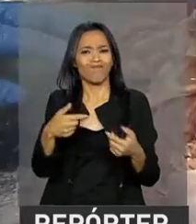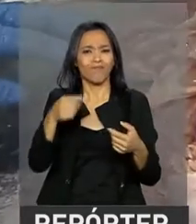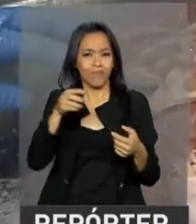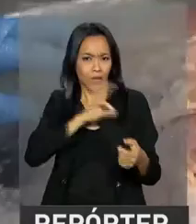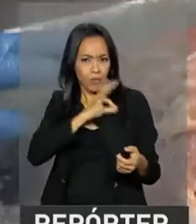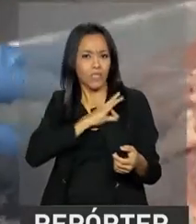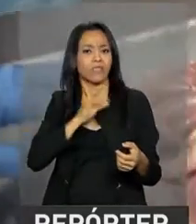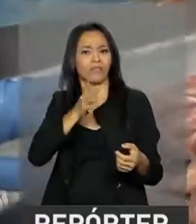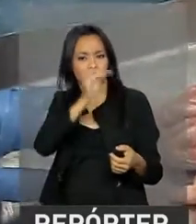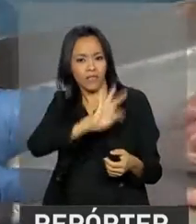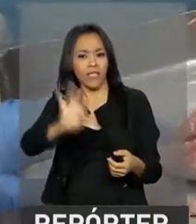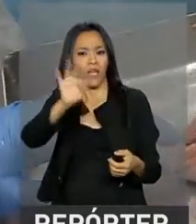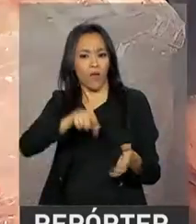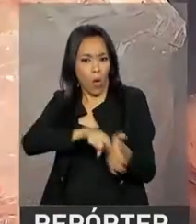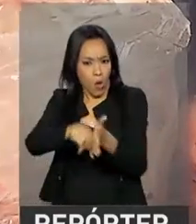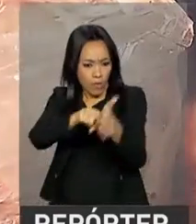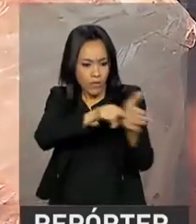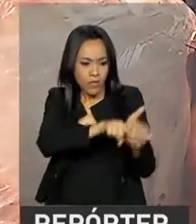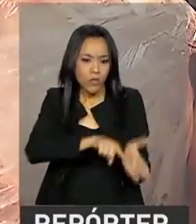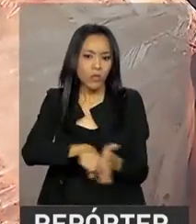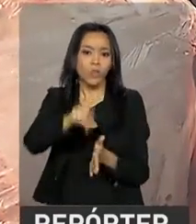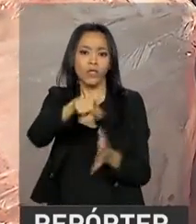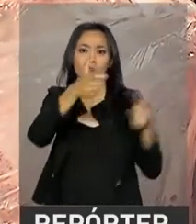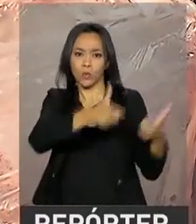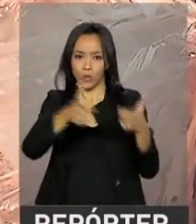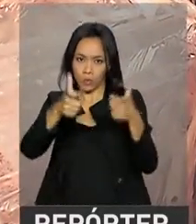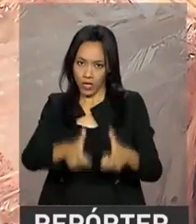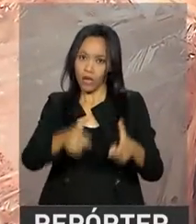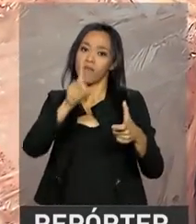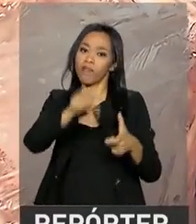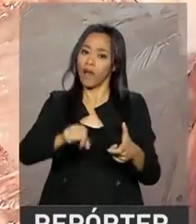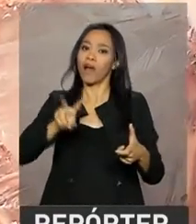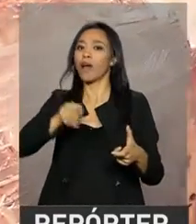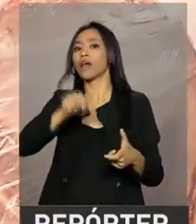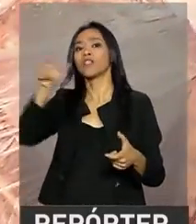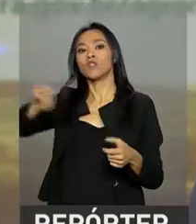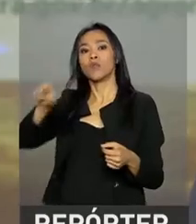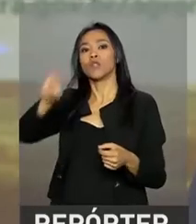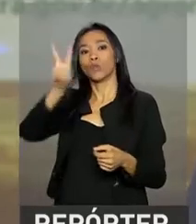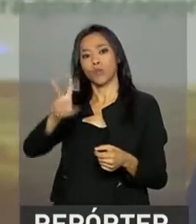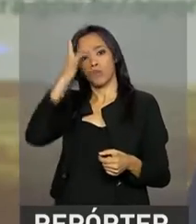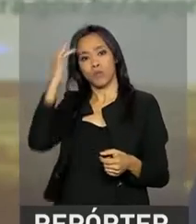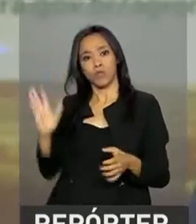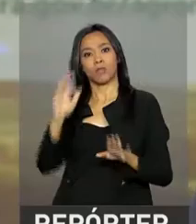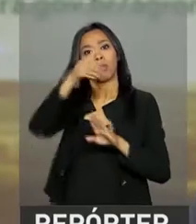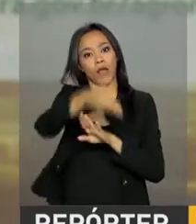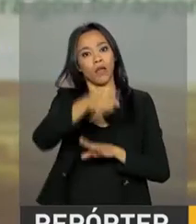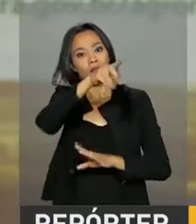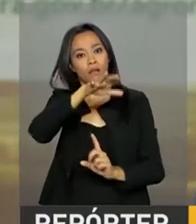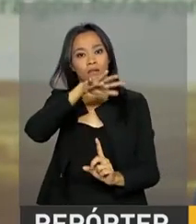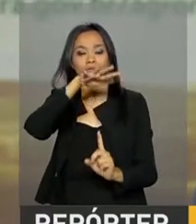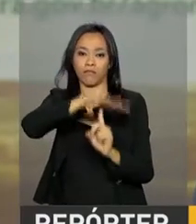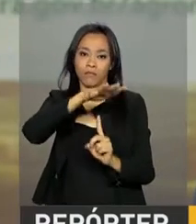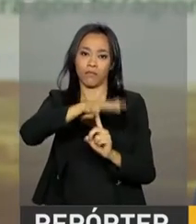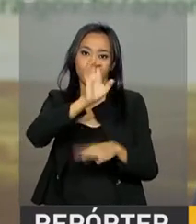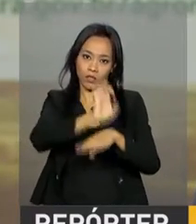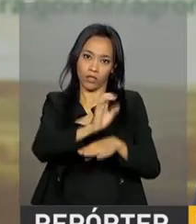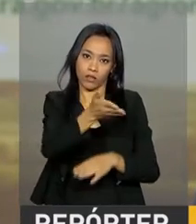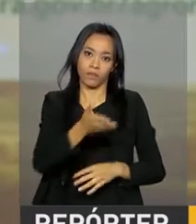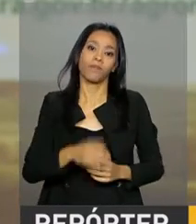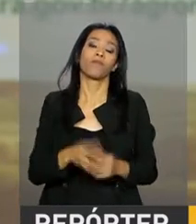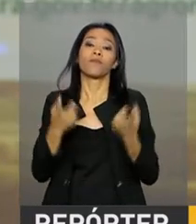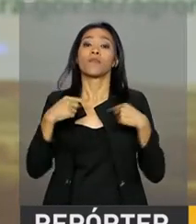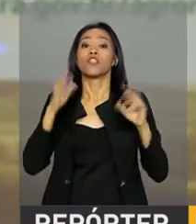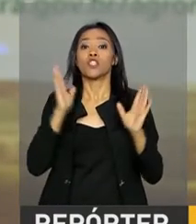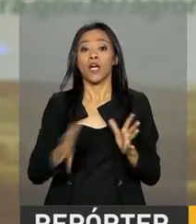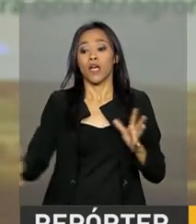relação à Operação Carne Fraca, vão ter interventores nomeados pelo governo. Até agora, o Ministério da Agricultura já recolheu